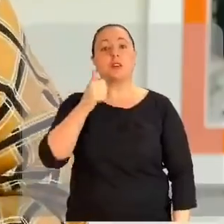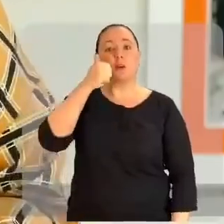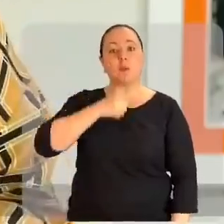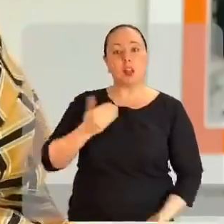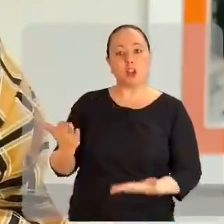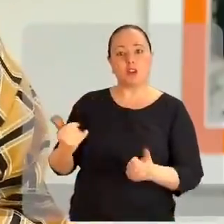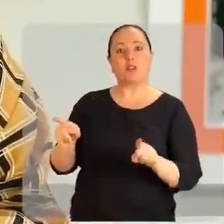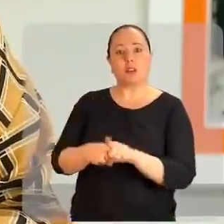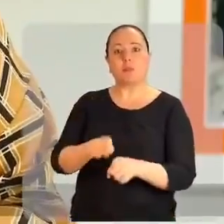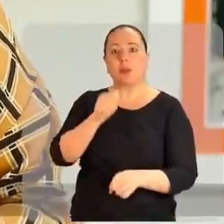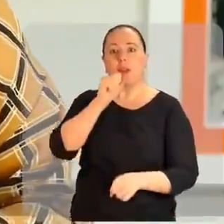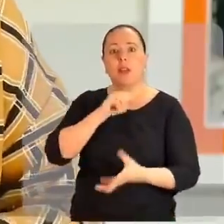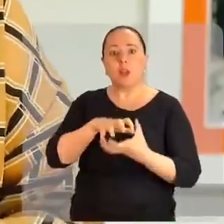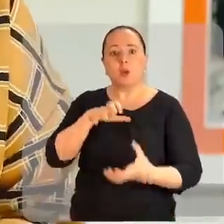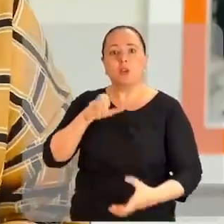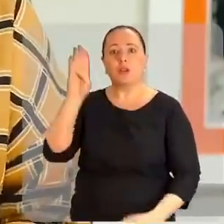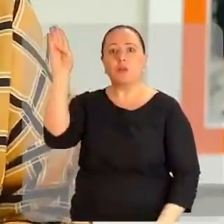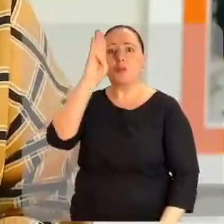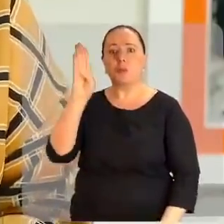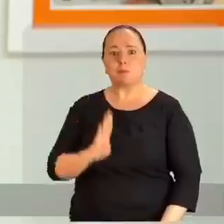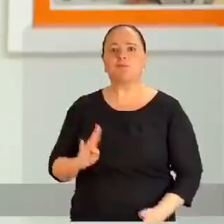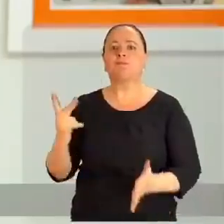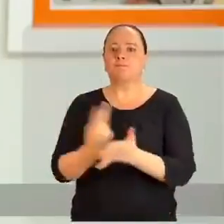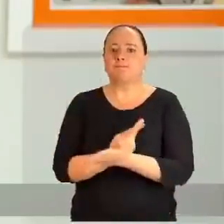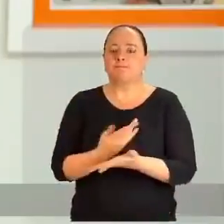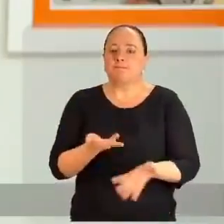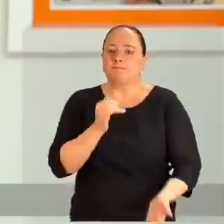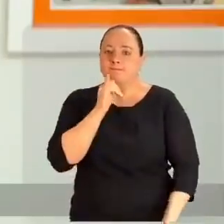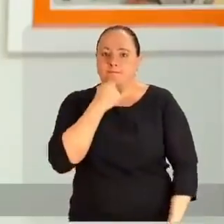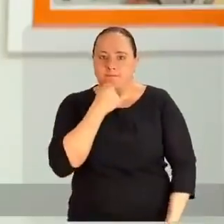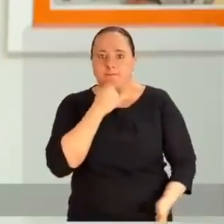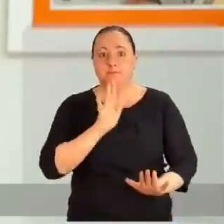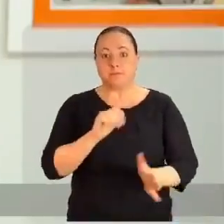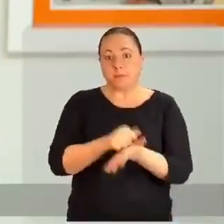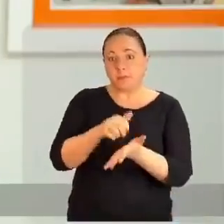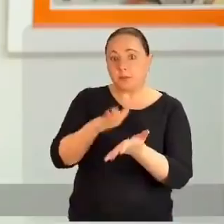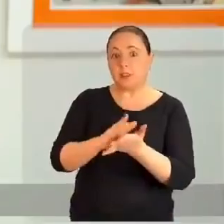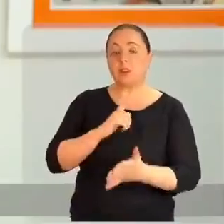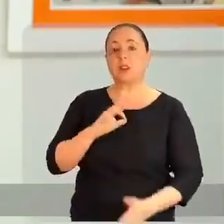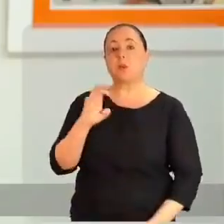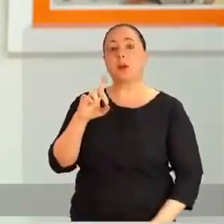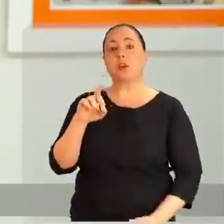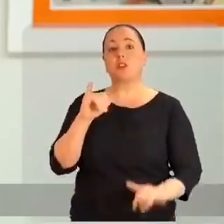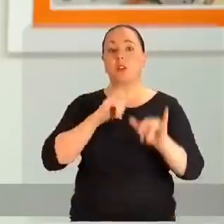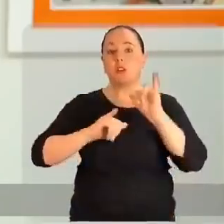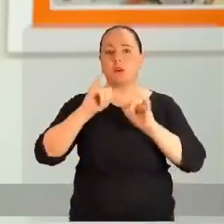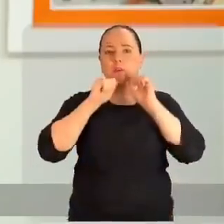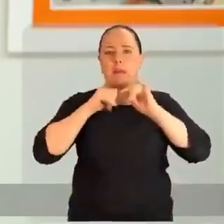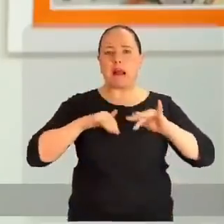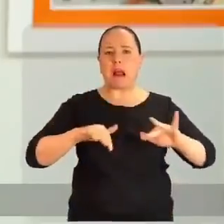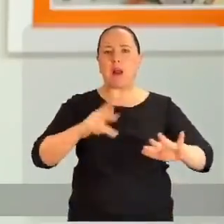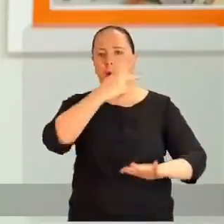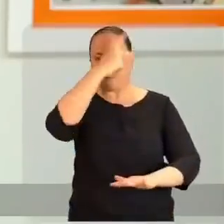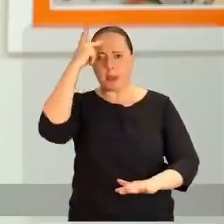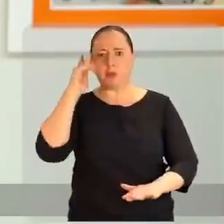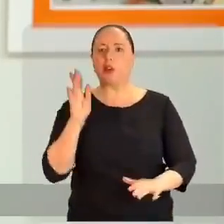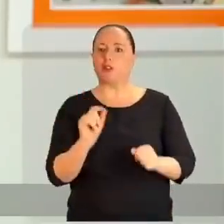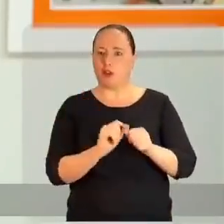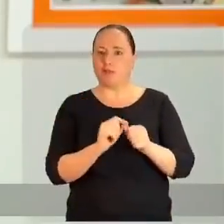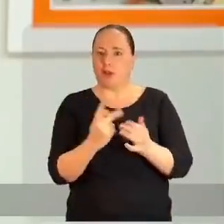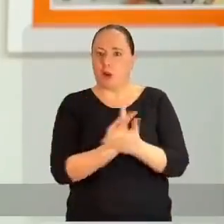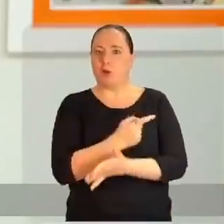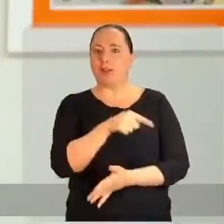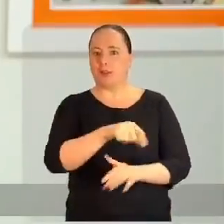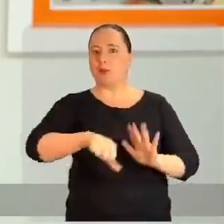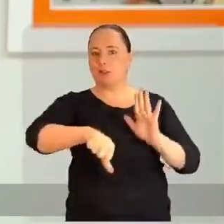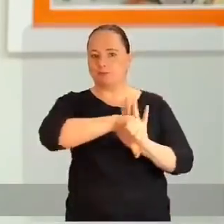mulheres e idosos em todo o país. Com o Cadastro nós teremos uma rede de informações sobre pessoas que